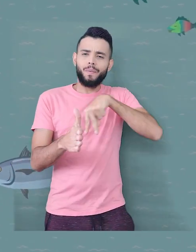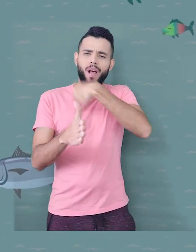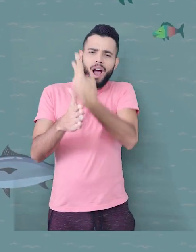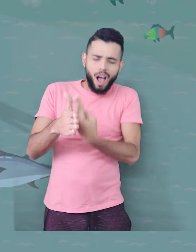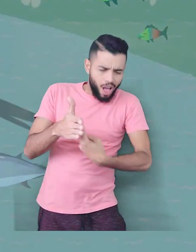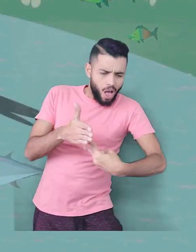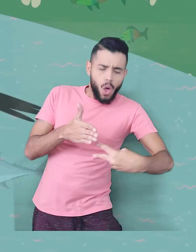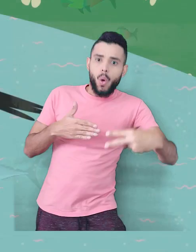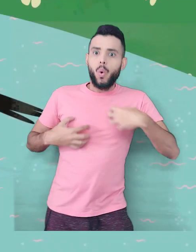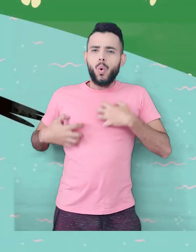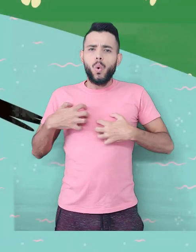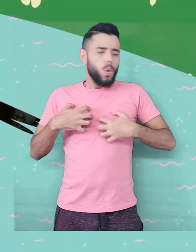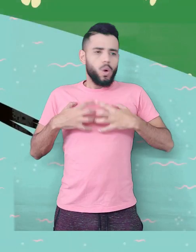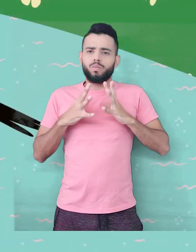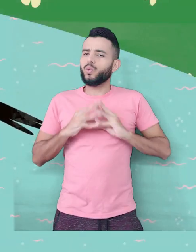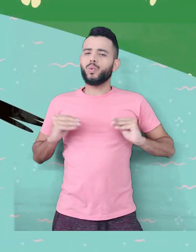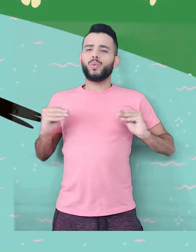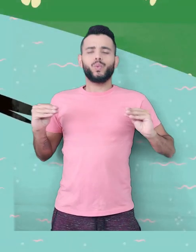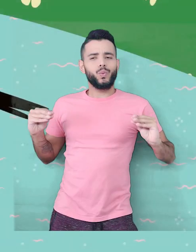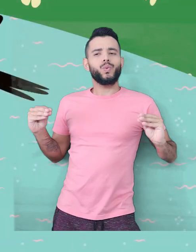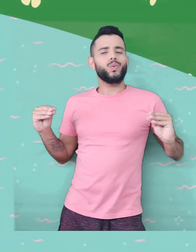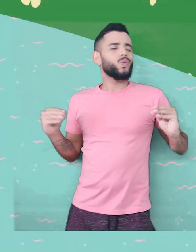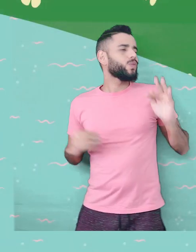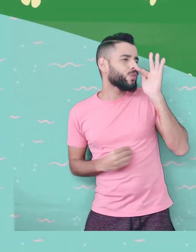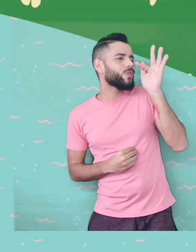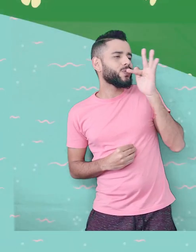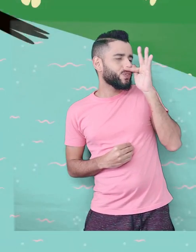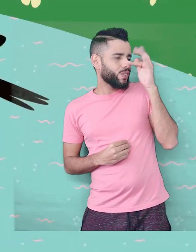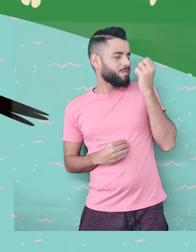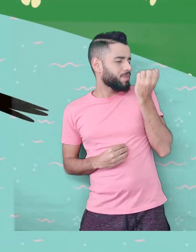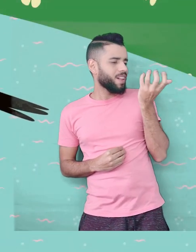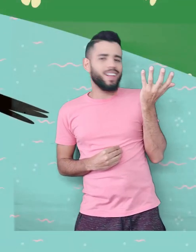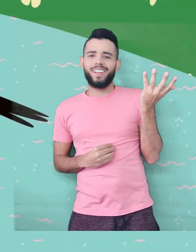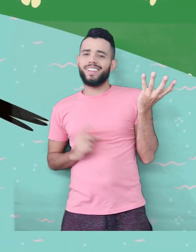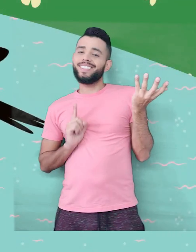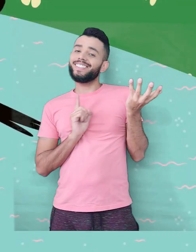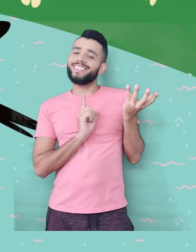meu vazio Com minha flor eu vou ficar